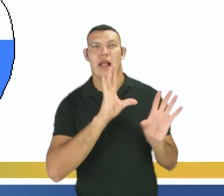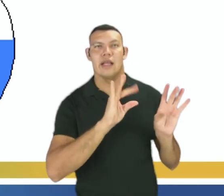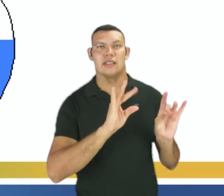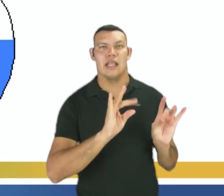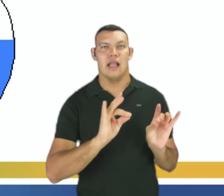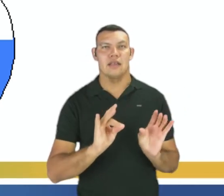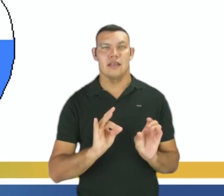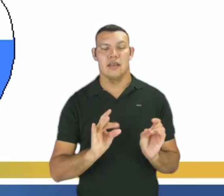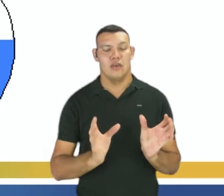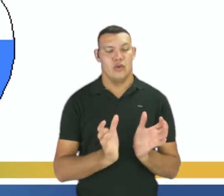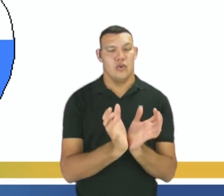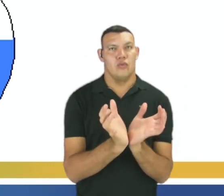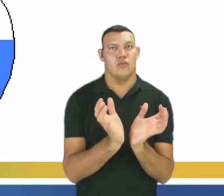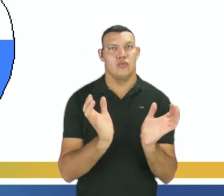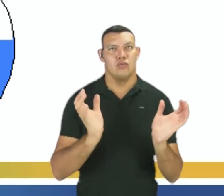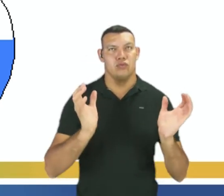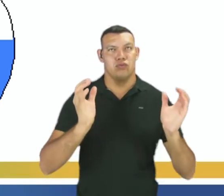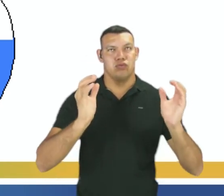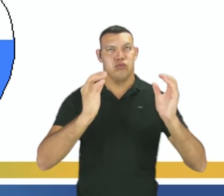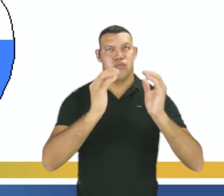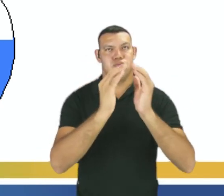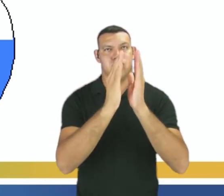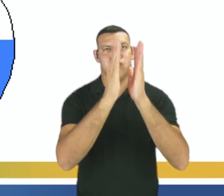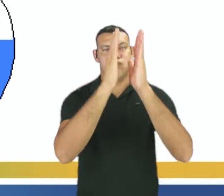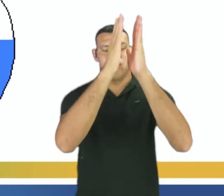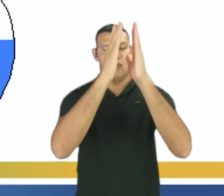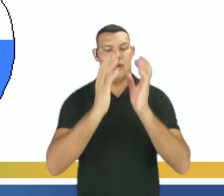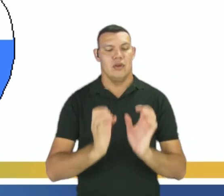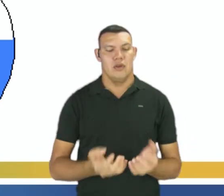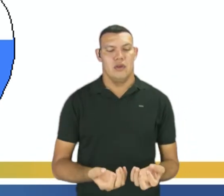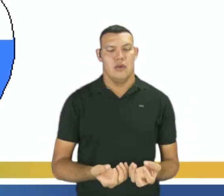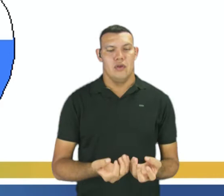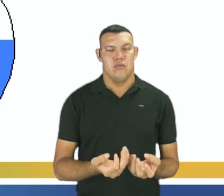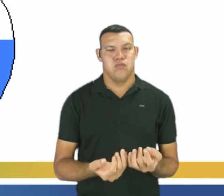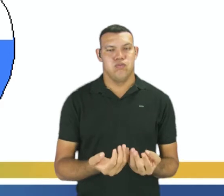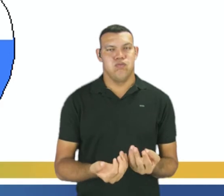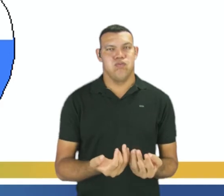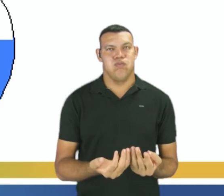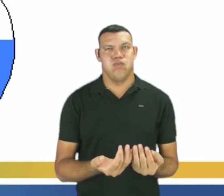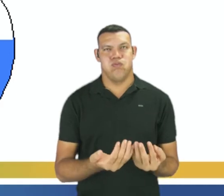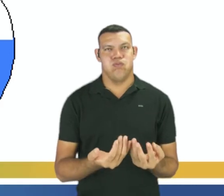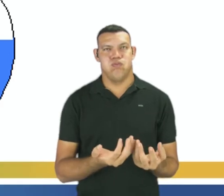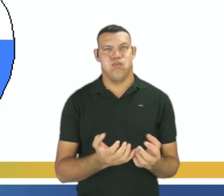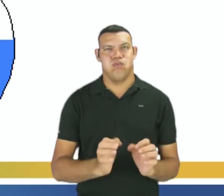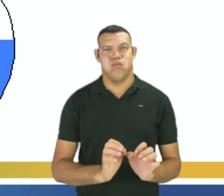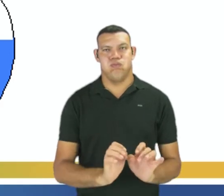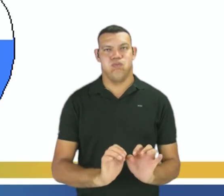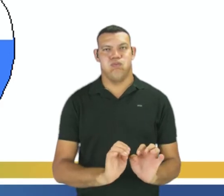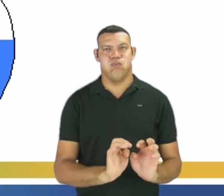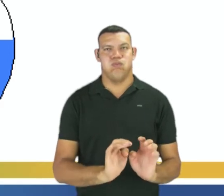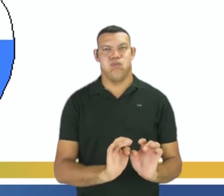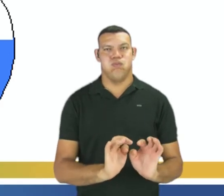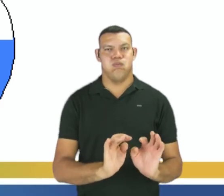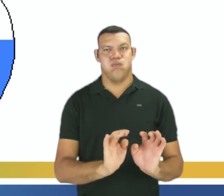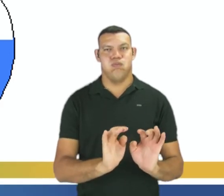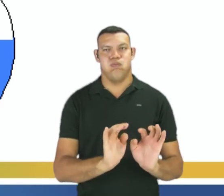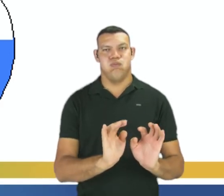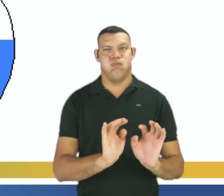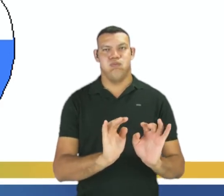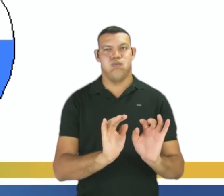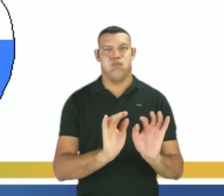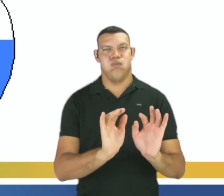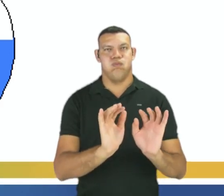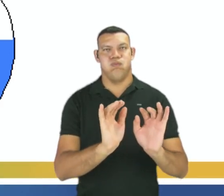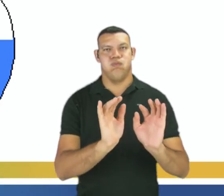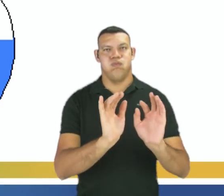transformada em água no estado gasoso. Nós temos aqui velocidade 1. Então, nós temos o que?